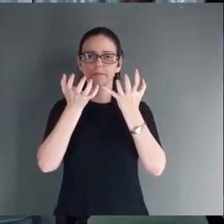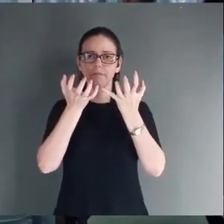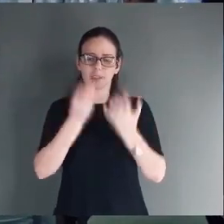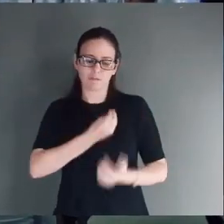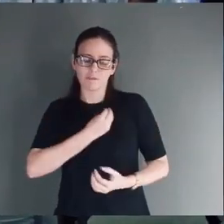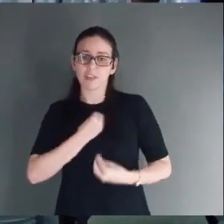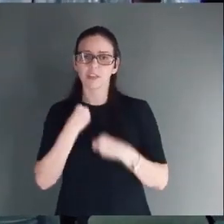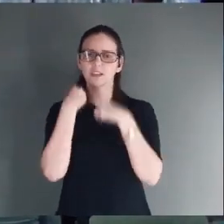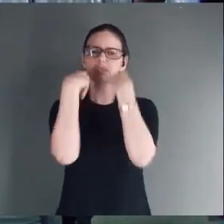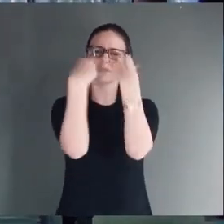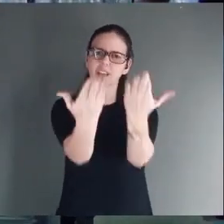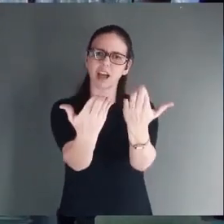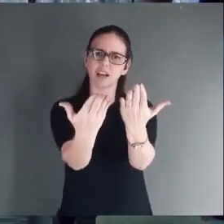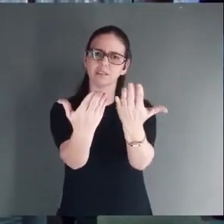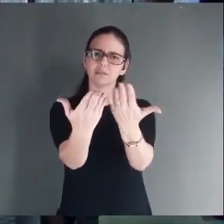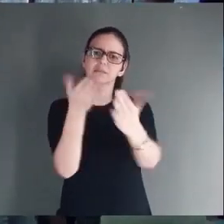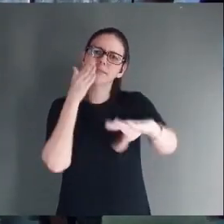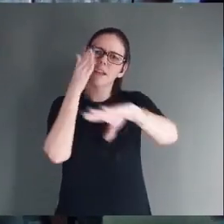dentro de nós